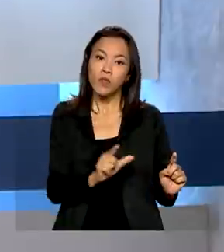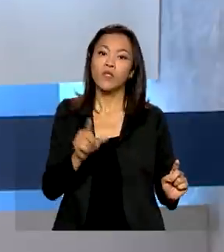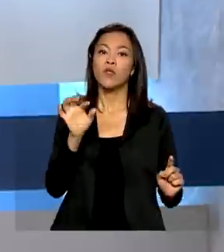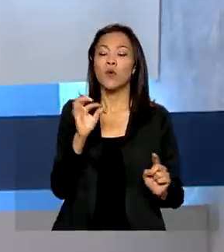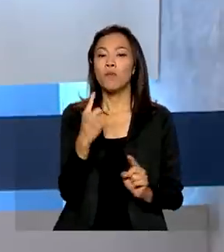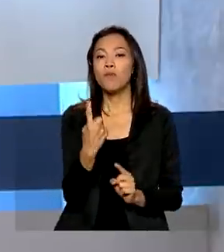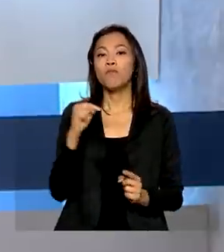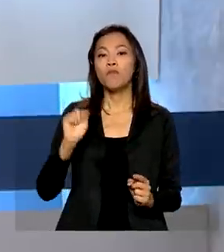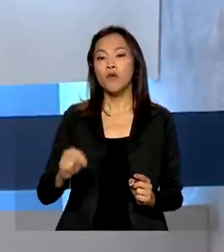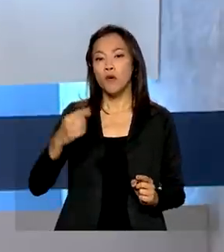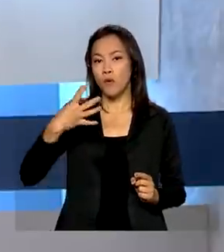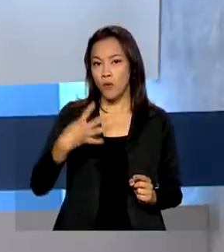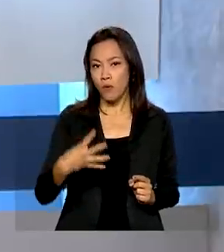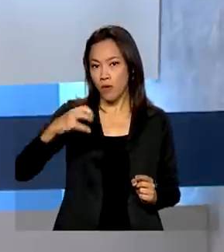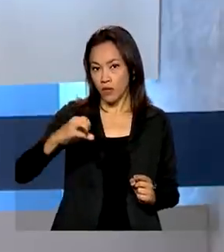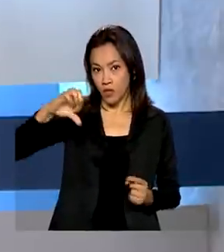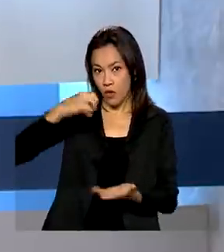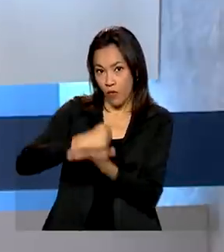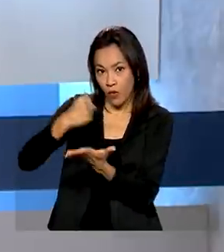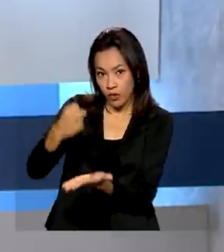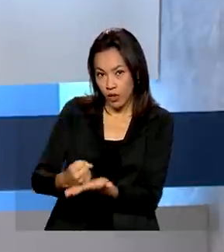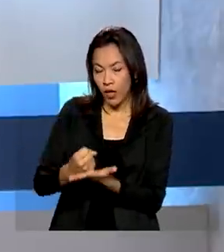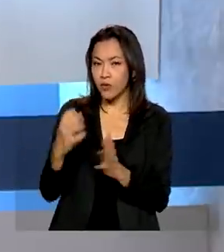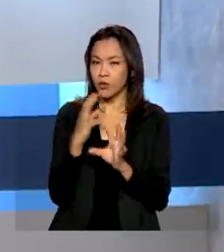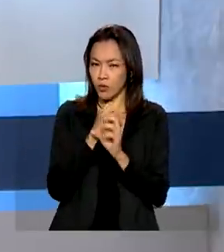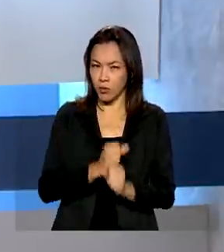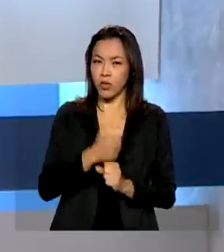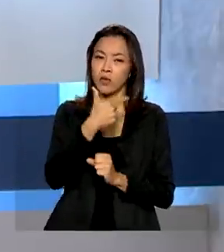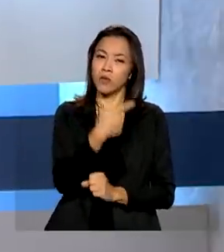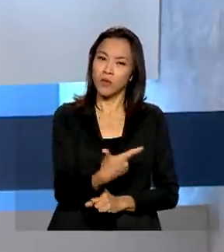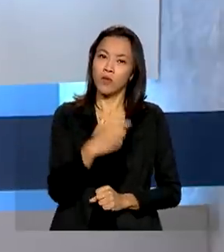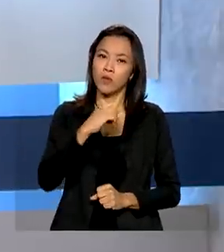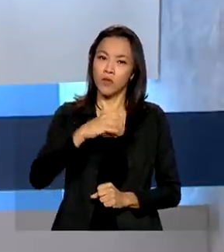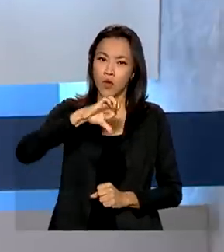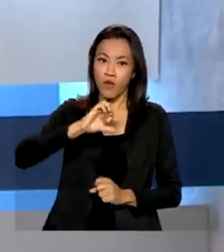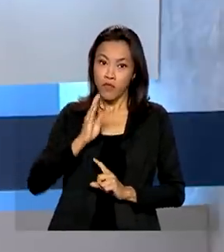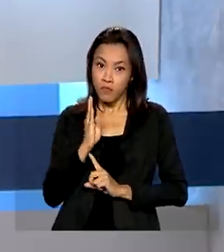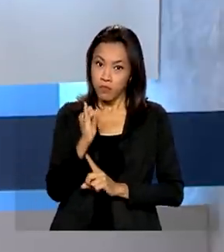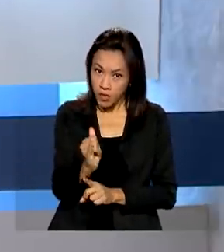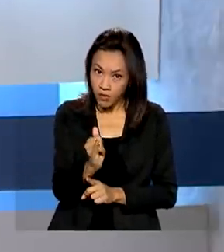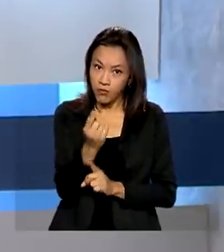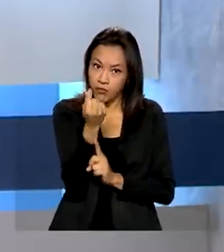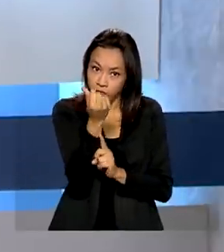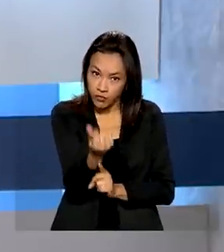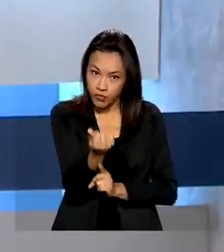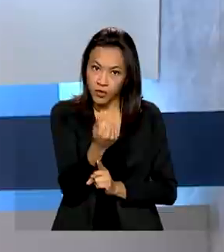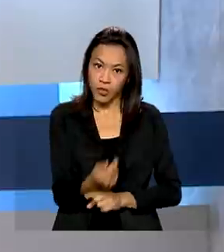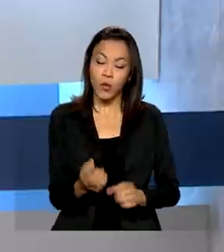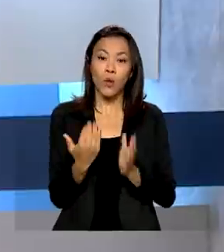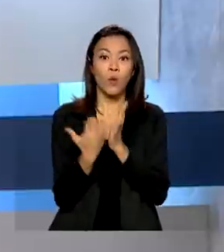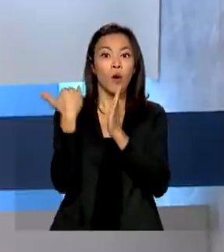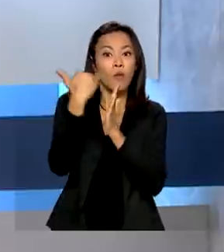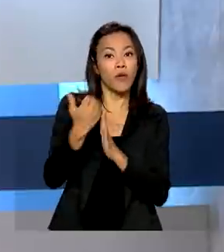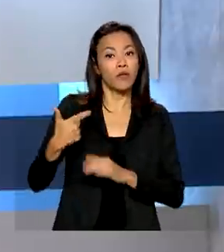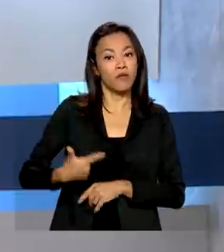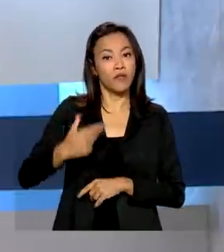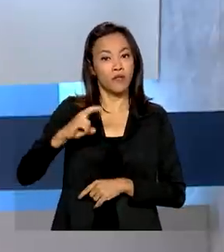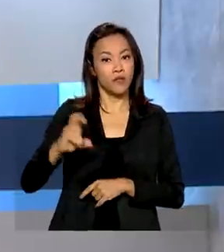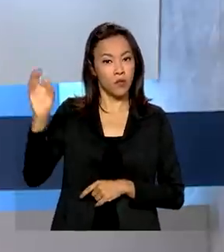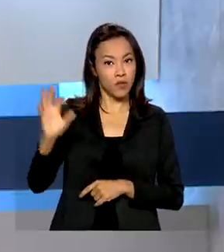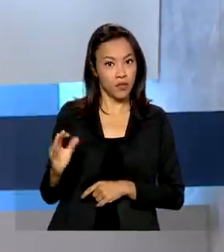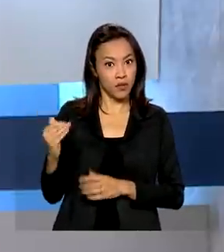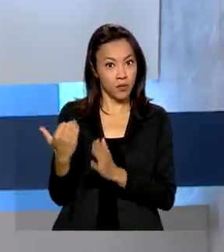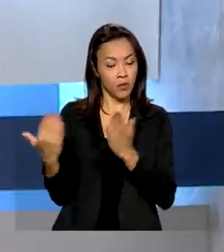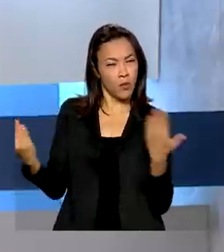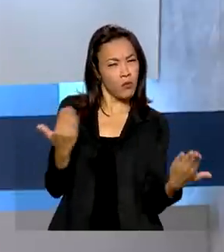contratos, totalizando mais de 209 bilhões de reais concedidos. O crescimento é 25% maior se comparado ao